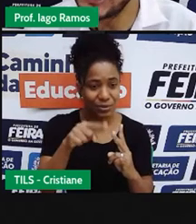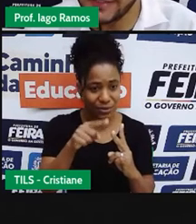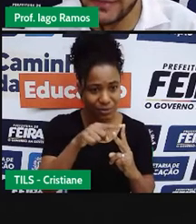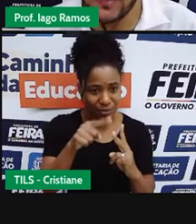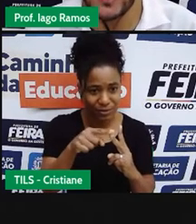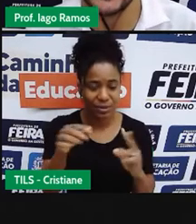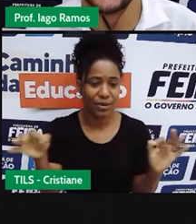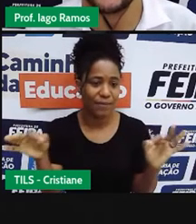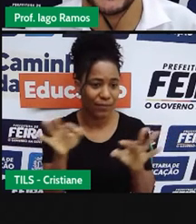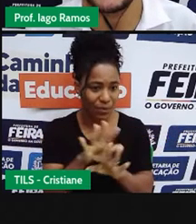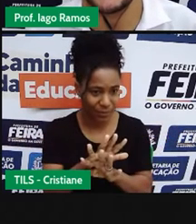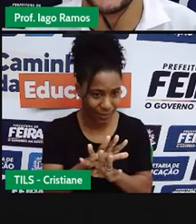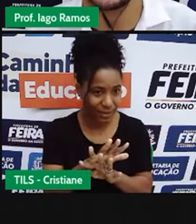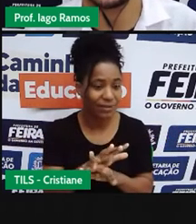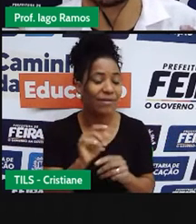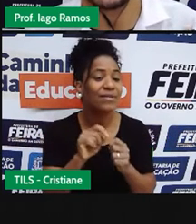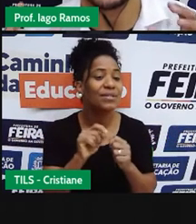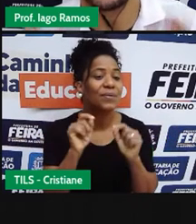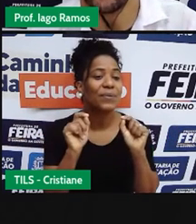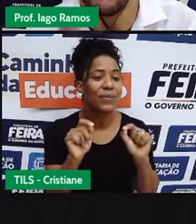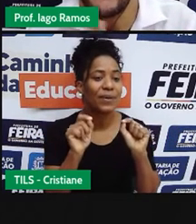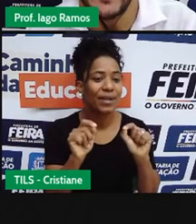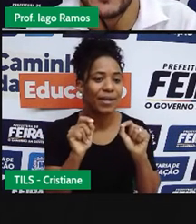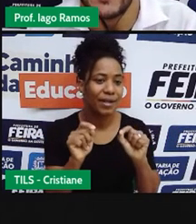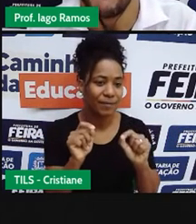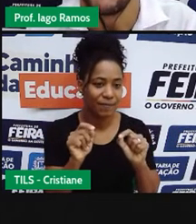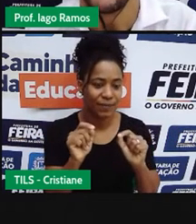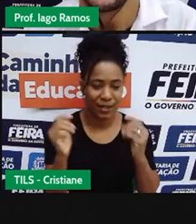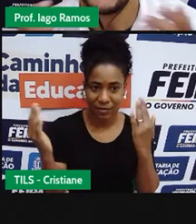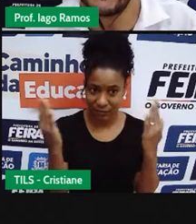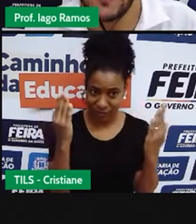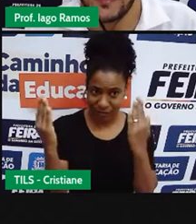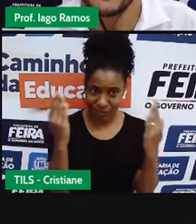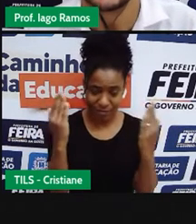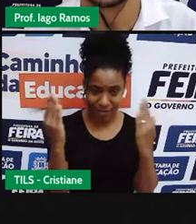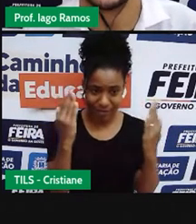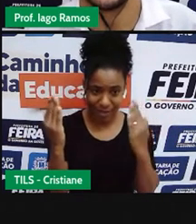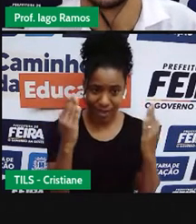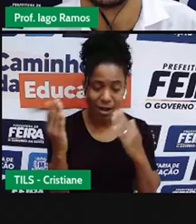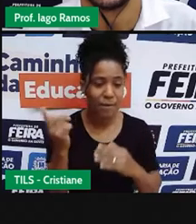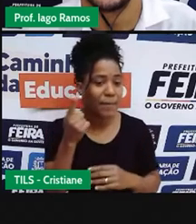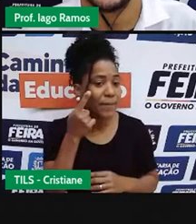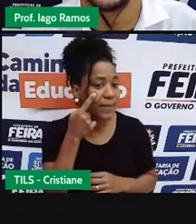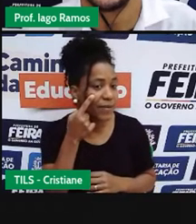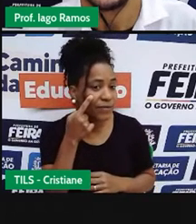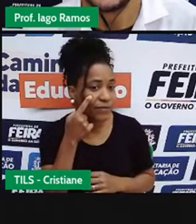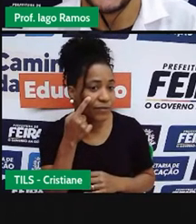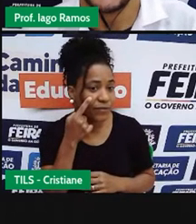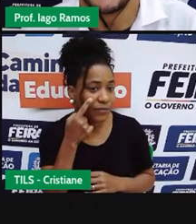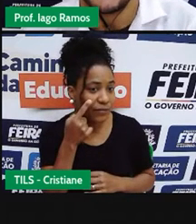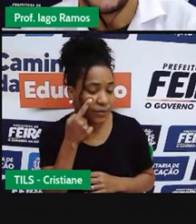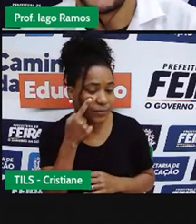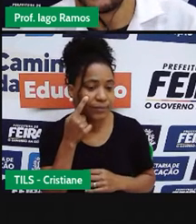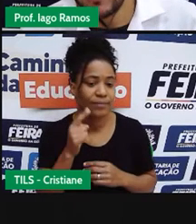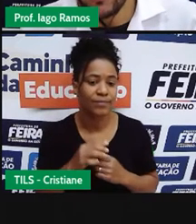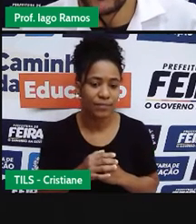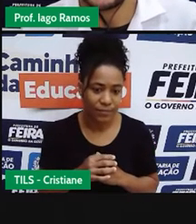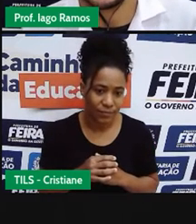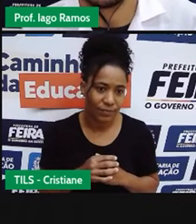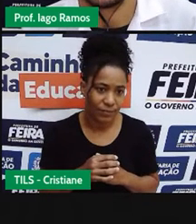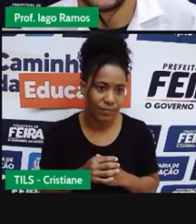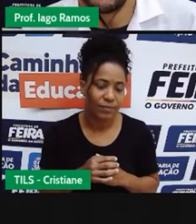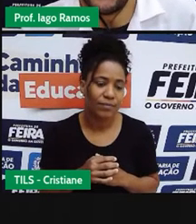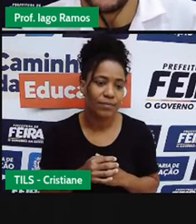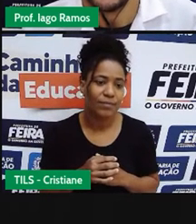prontinhas, o que é que a gente faz? A gente vai comparar e ver, né? Chegar a uma